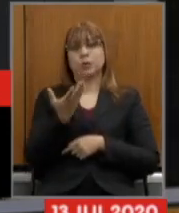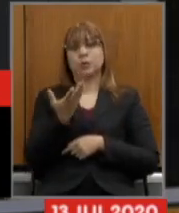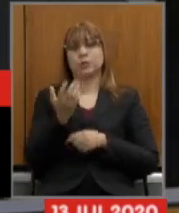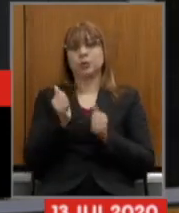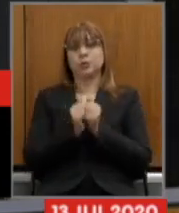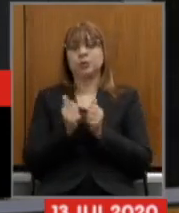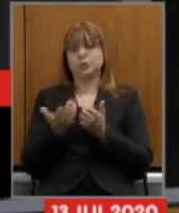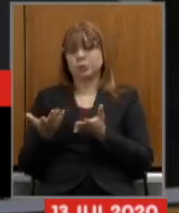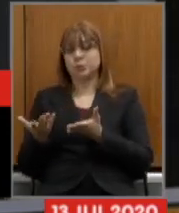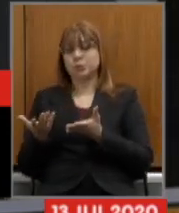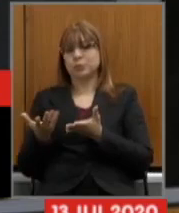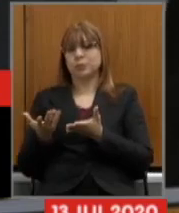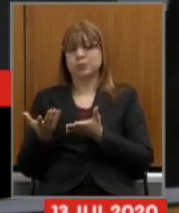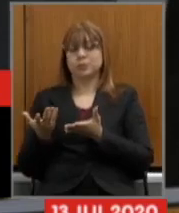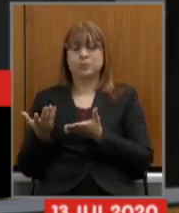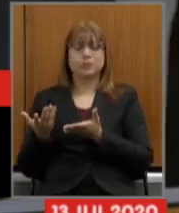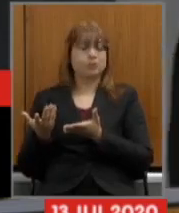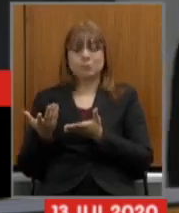concluir essa obra